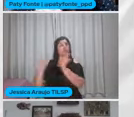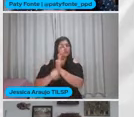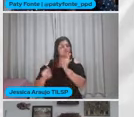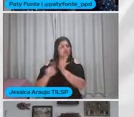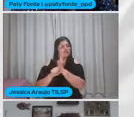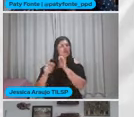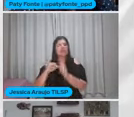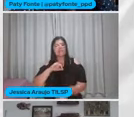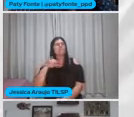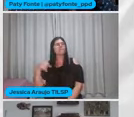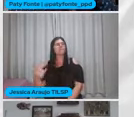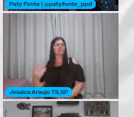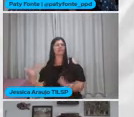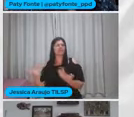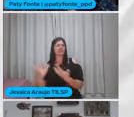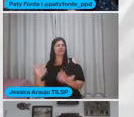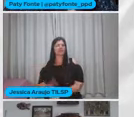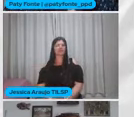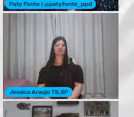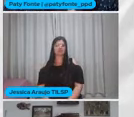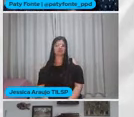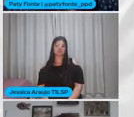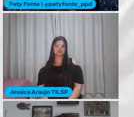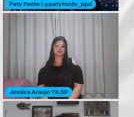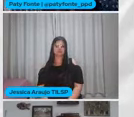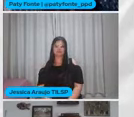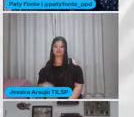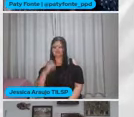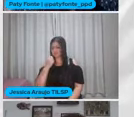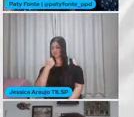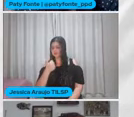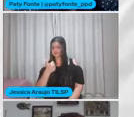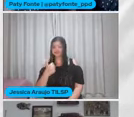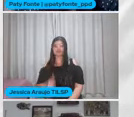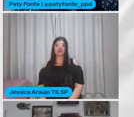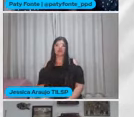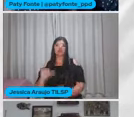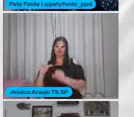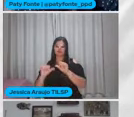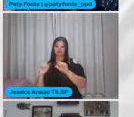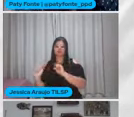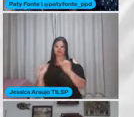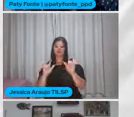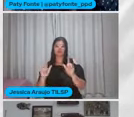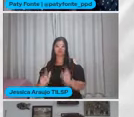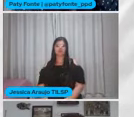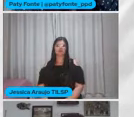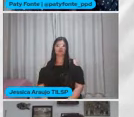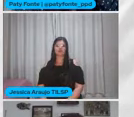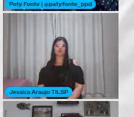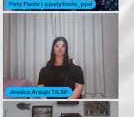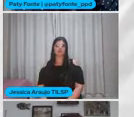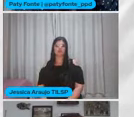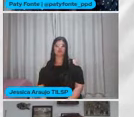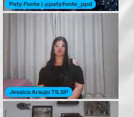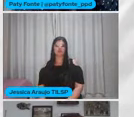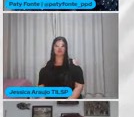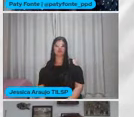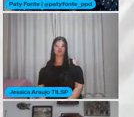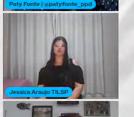Aproveitem ela aqui Aproveitem Tá bom Então pode passar a próxima página Porque a próxima página